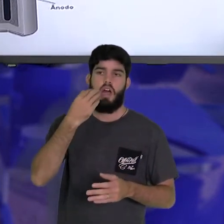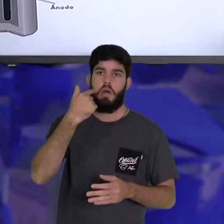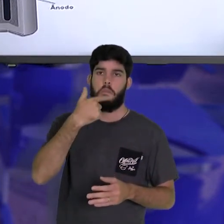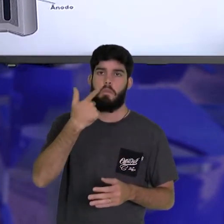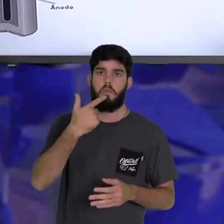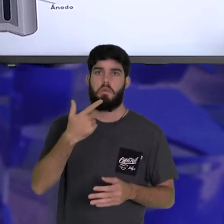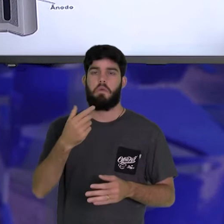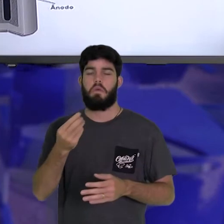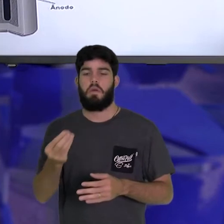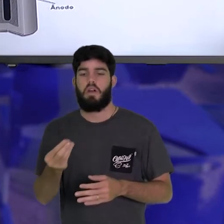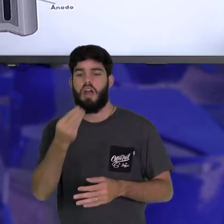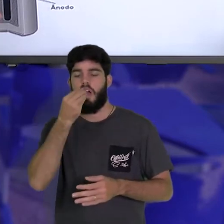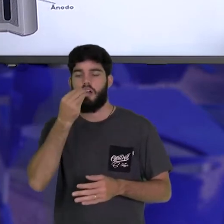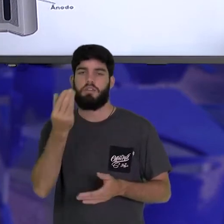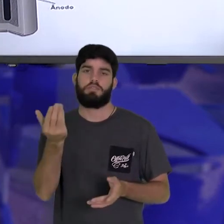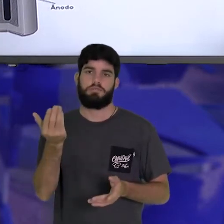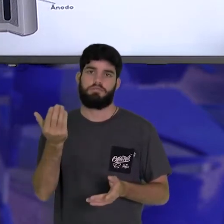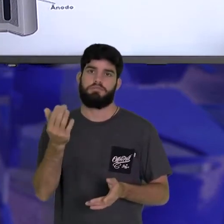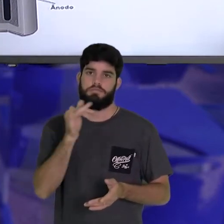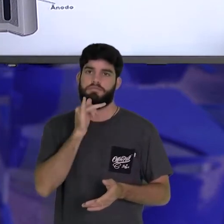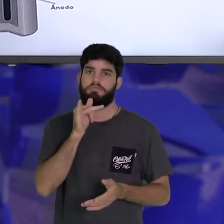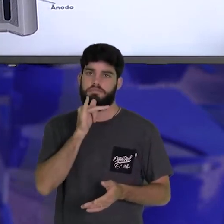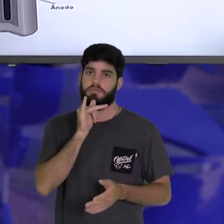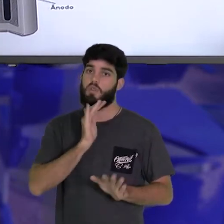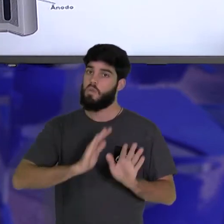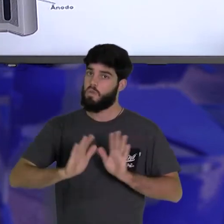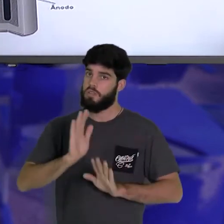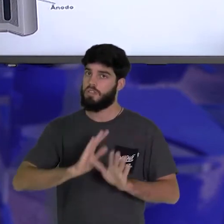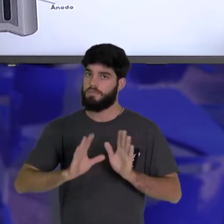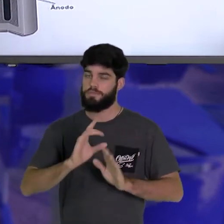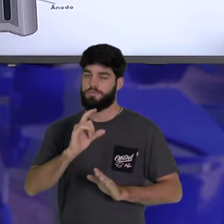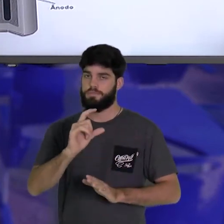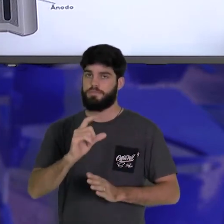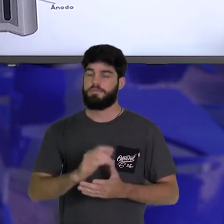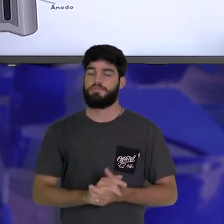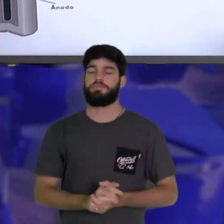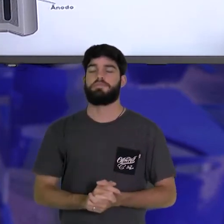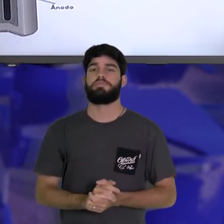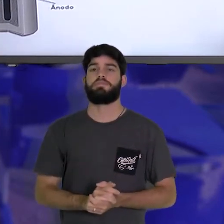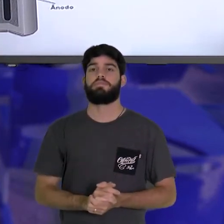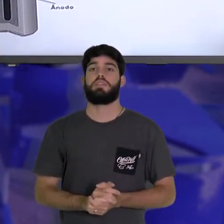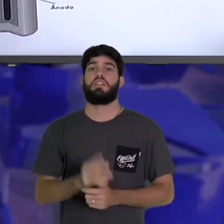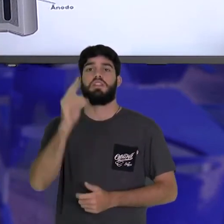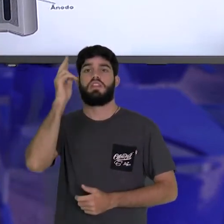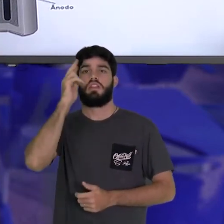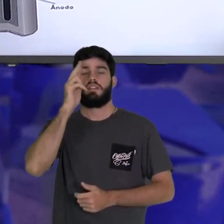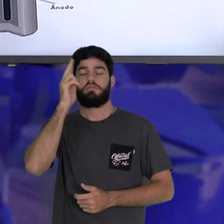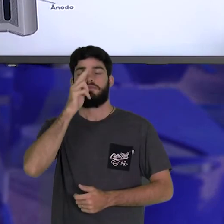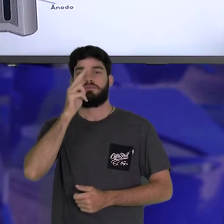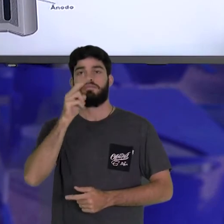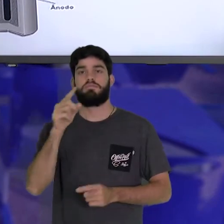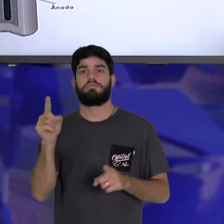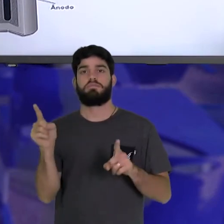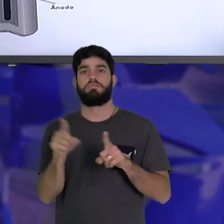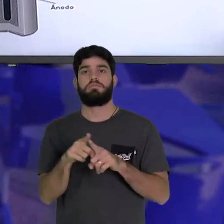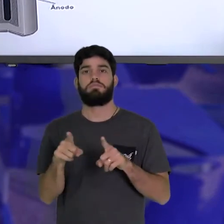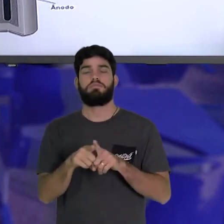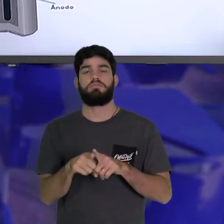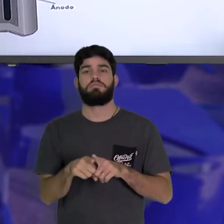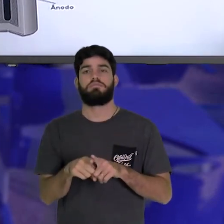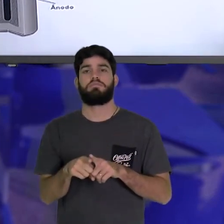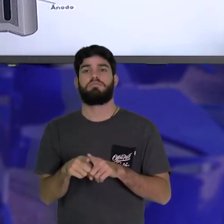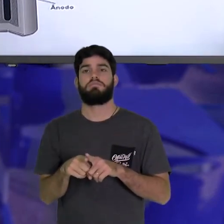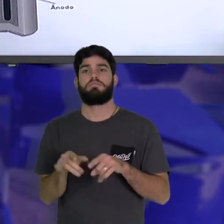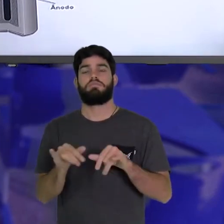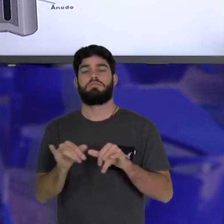levou a boca, por exemplo. Então, cuidado com essas pilhas, tá? Lembrando também que a pilha, ela contém no